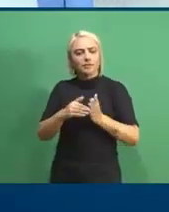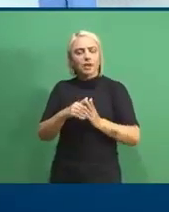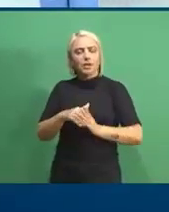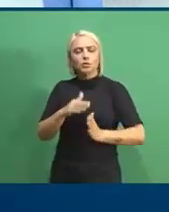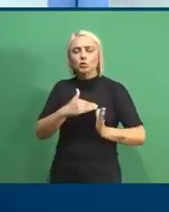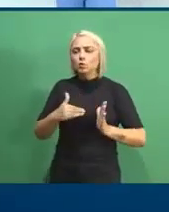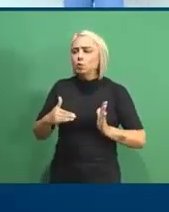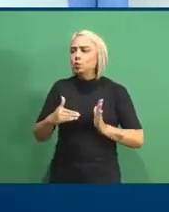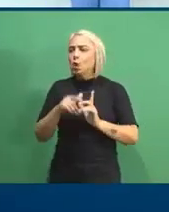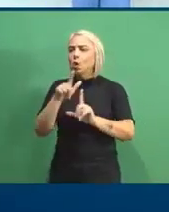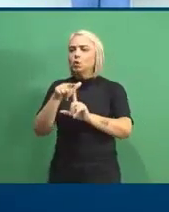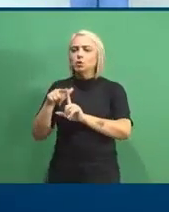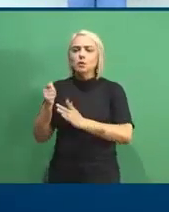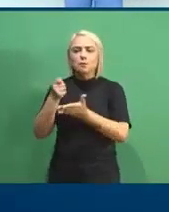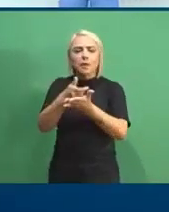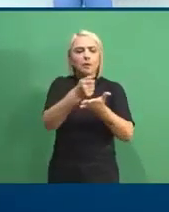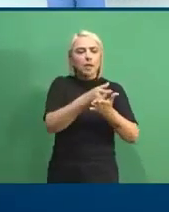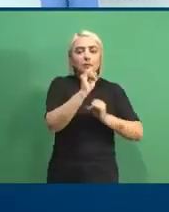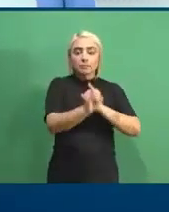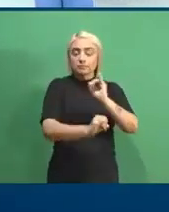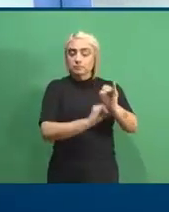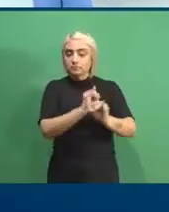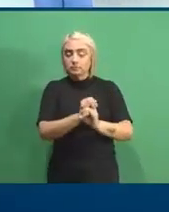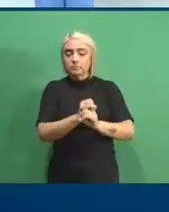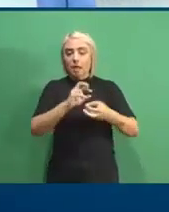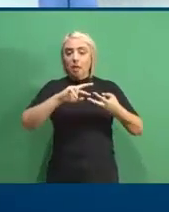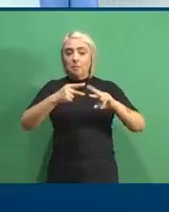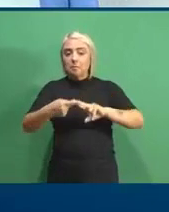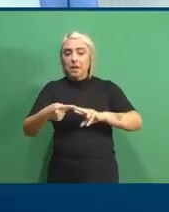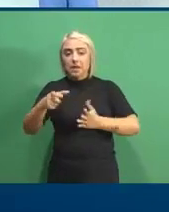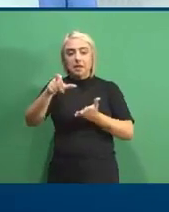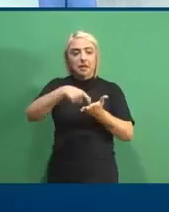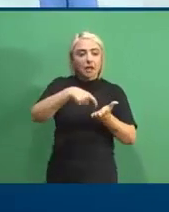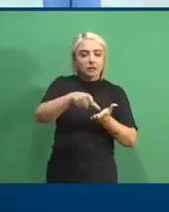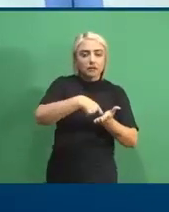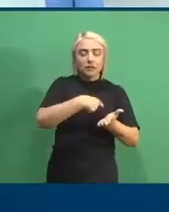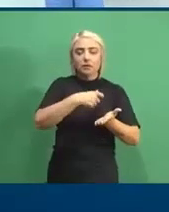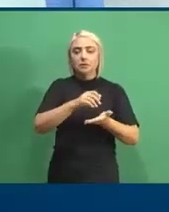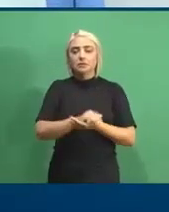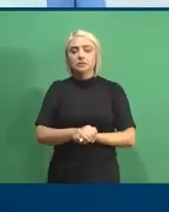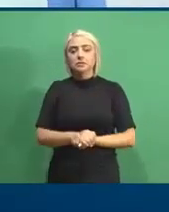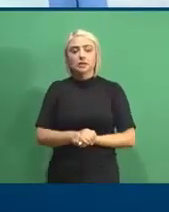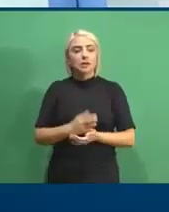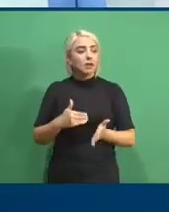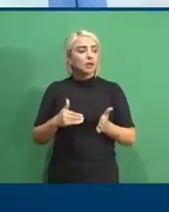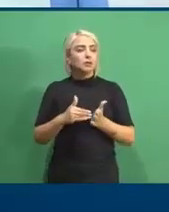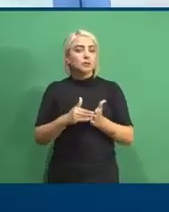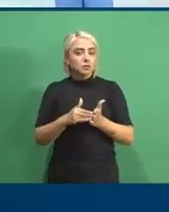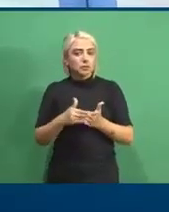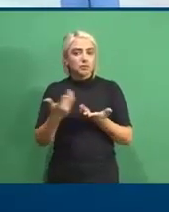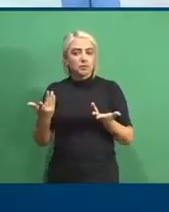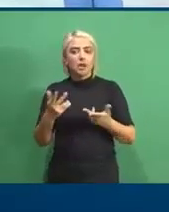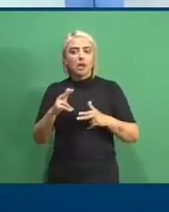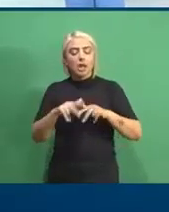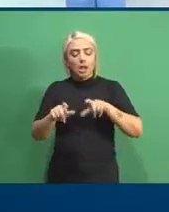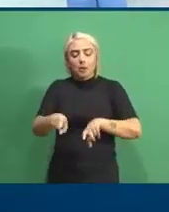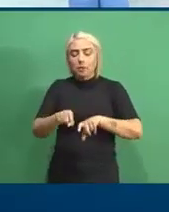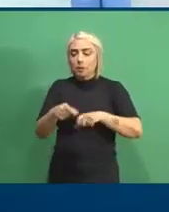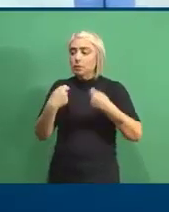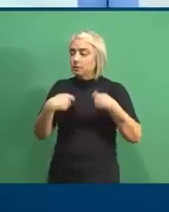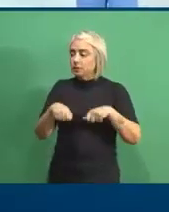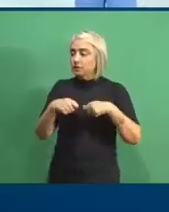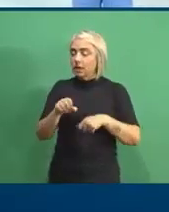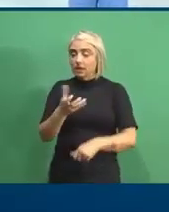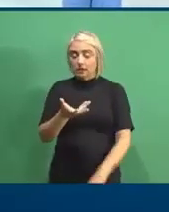os tipos de pagamento online, pics, cartões e tudo mais que o produtor precisar